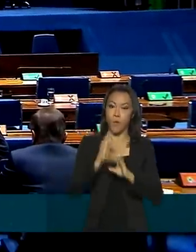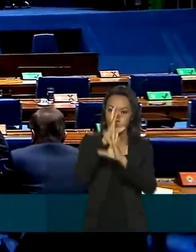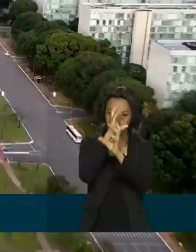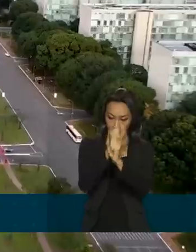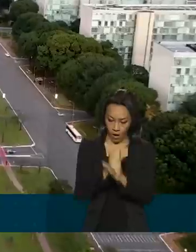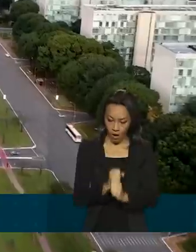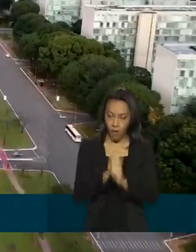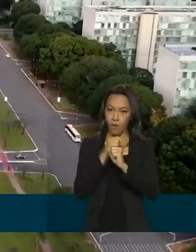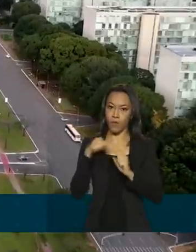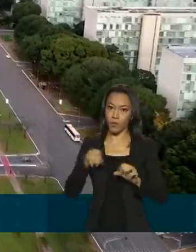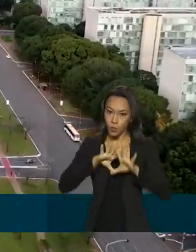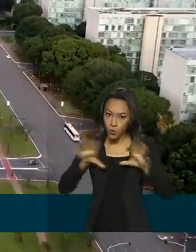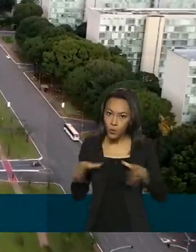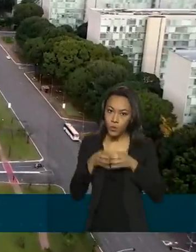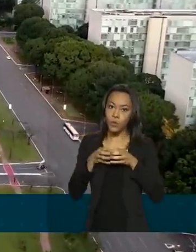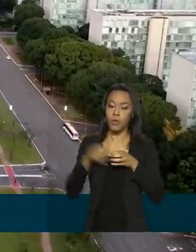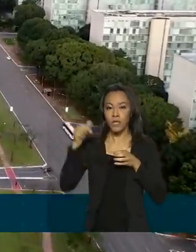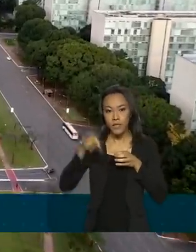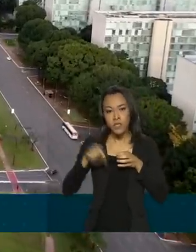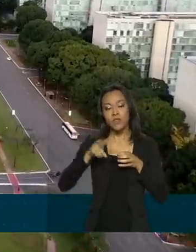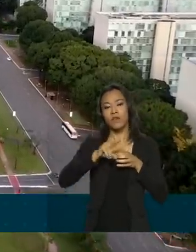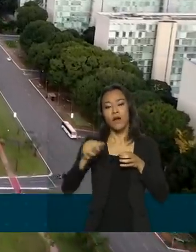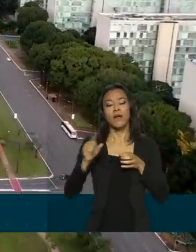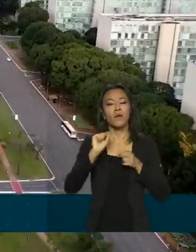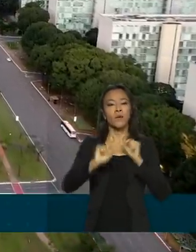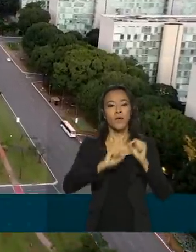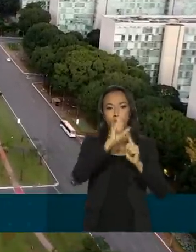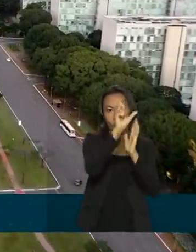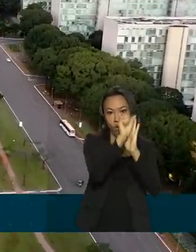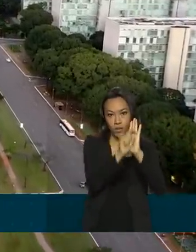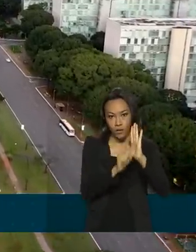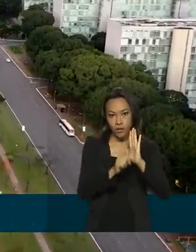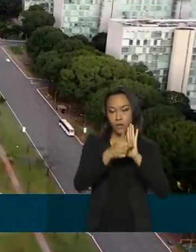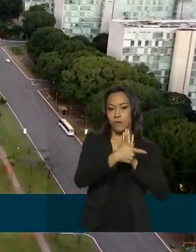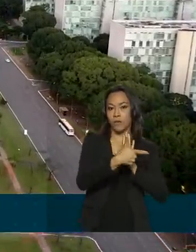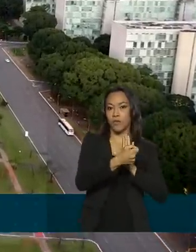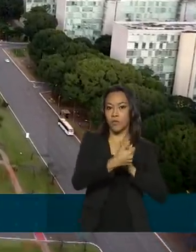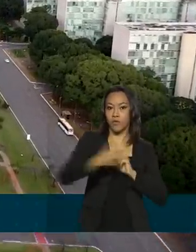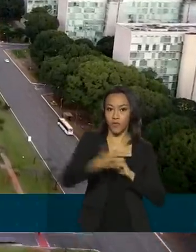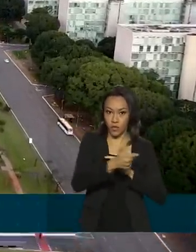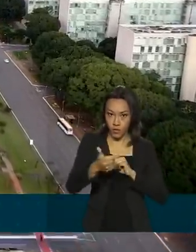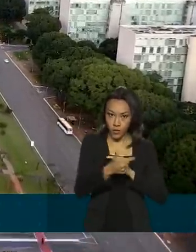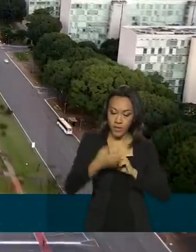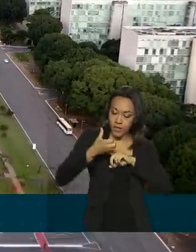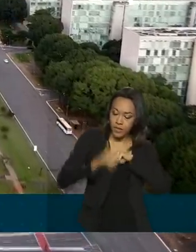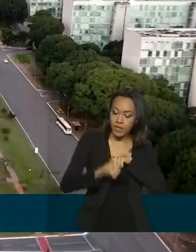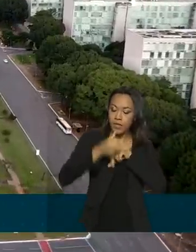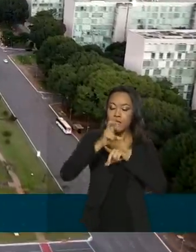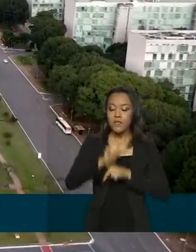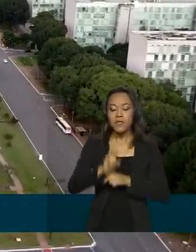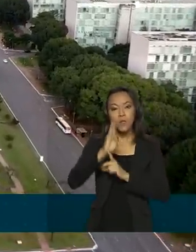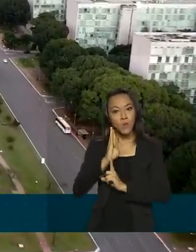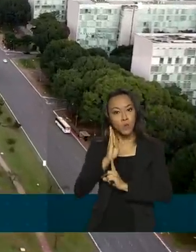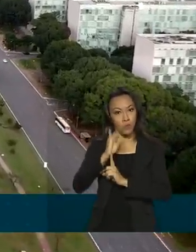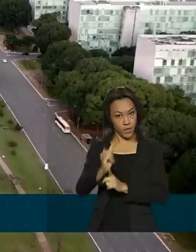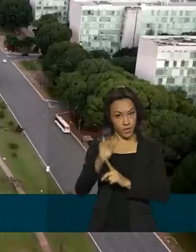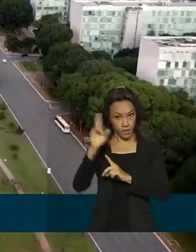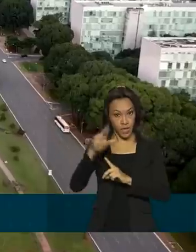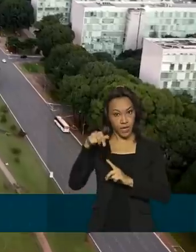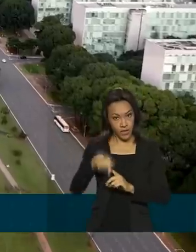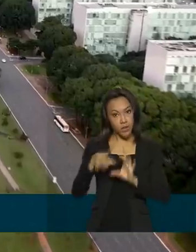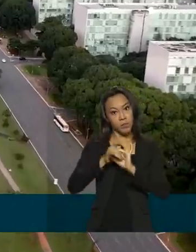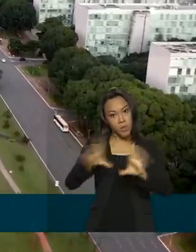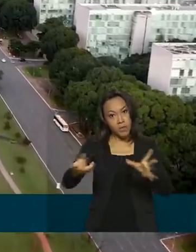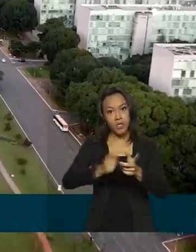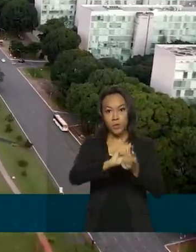essa mudança deve abrir um espaço no orçamento de 2022 de cerca de R 65 bilhões, o que permite